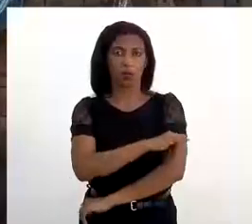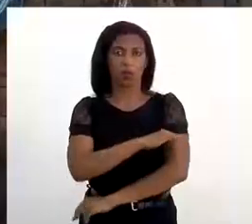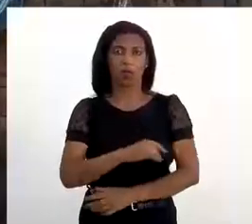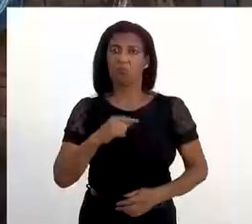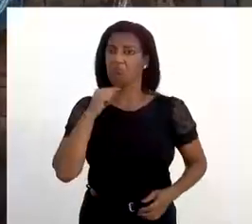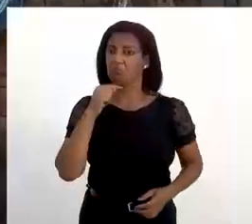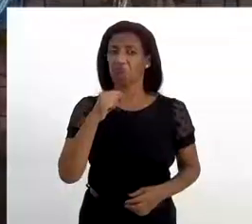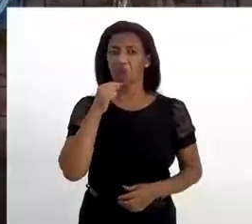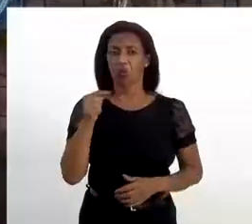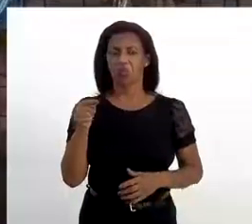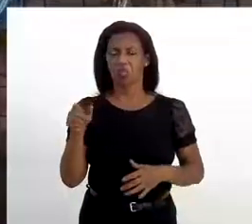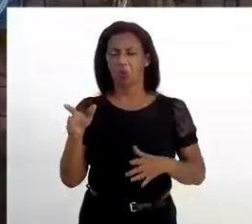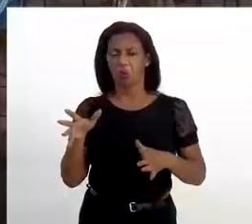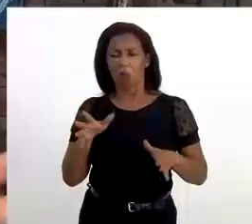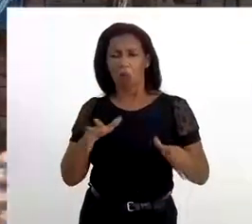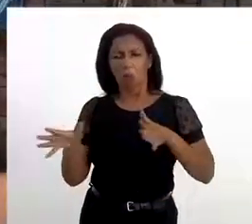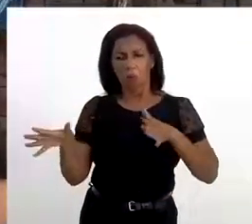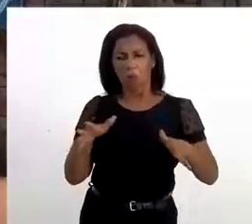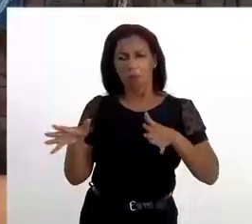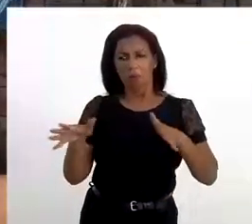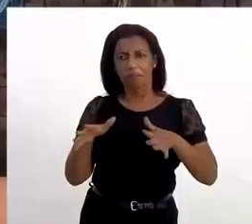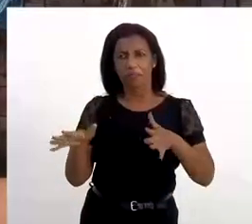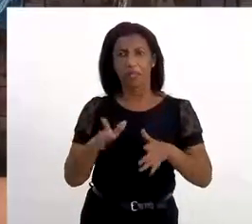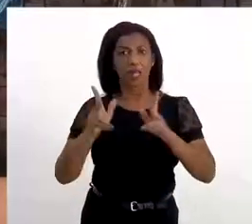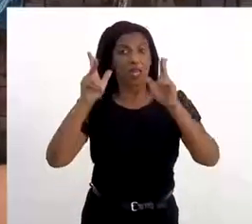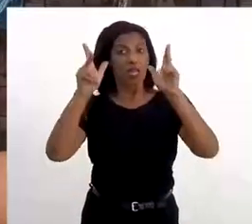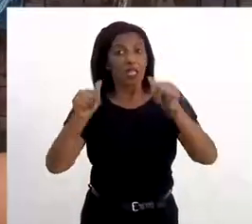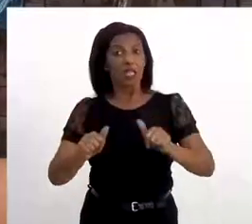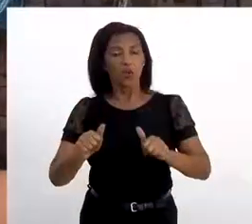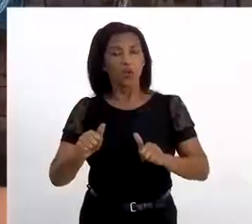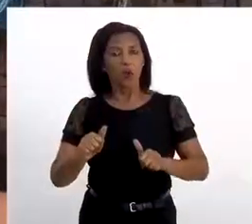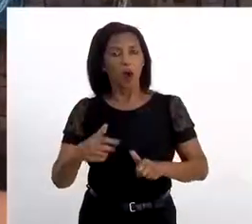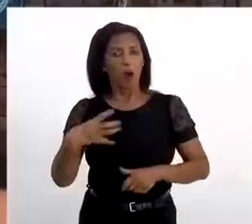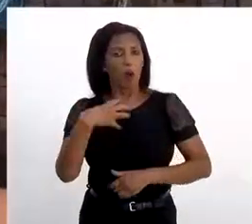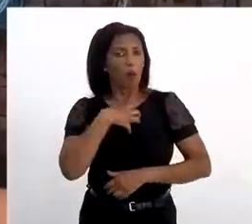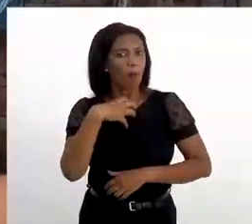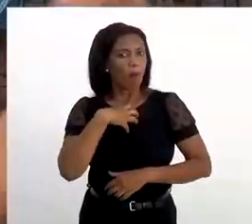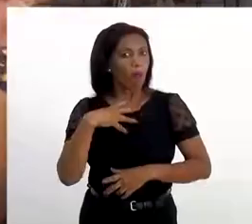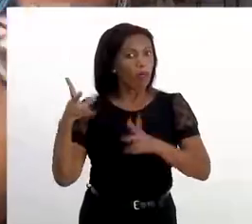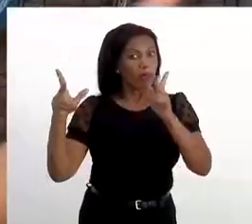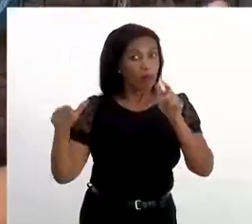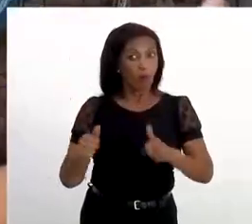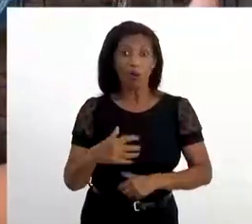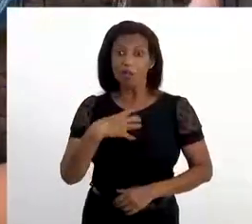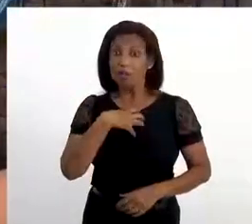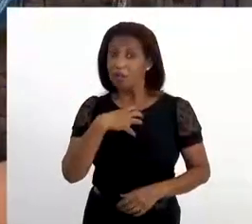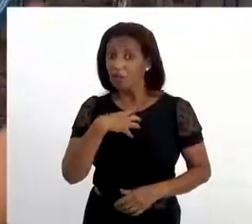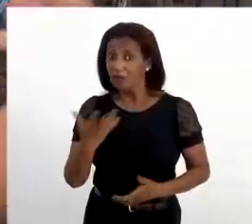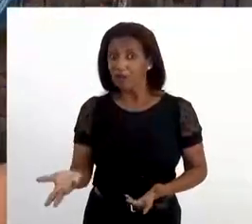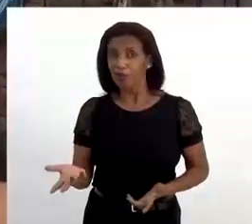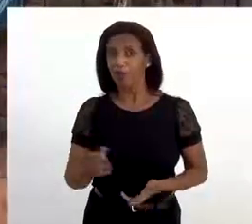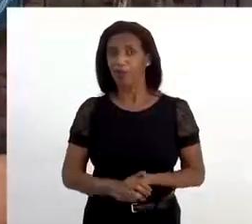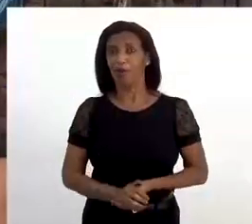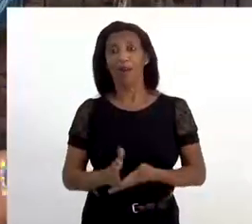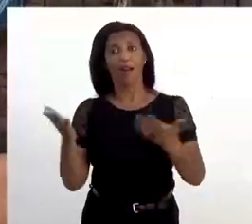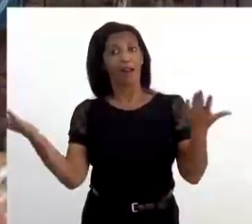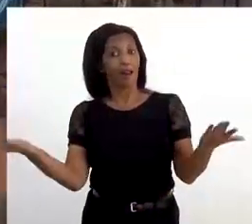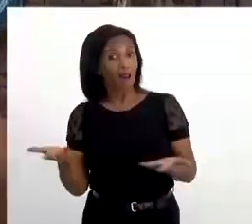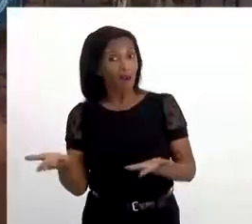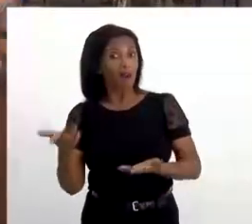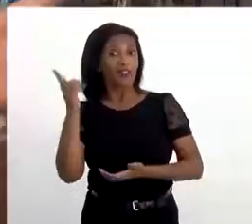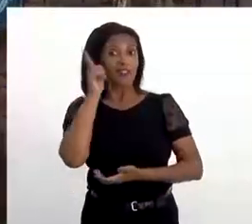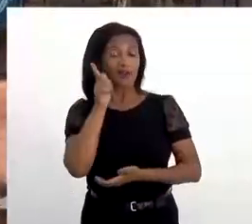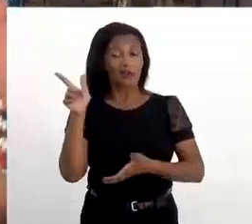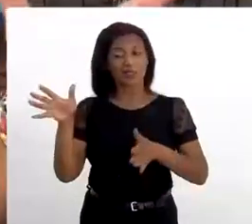não conseguimos muito mobilizar. Assim como em Salvador. Agora que eu estou conseguindo... Agora você vê, Salvador. Agora que nós estamos